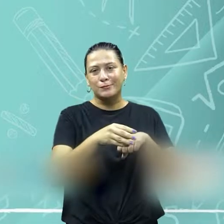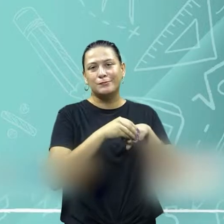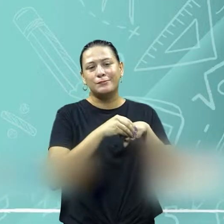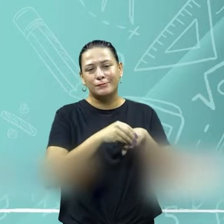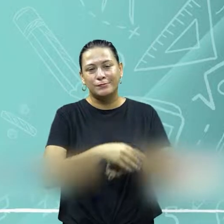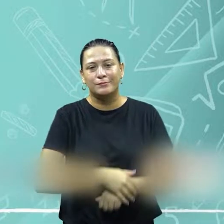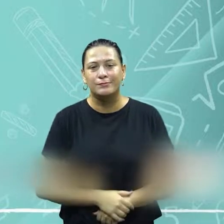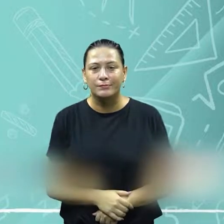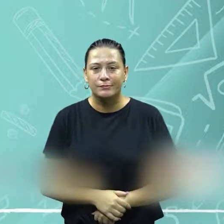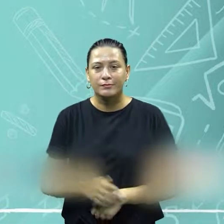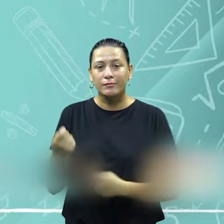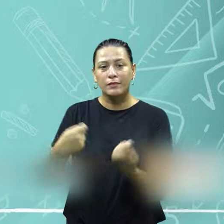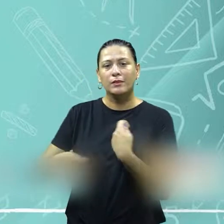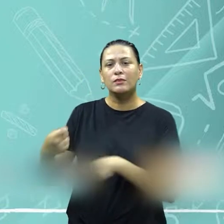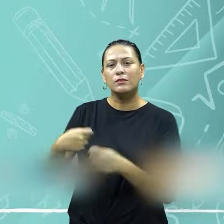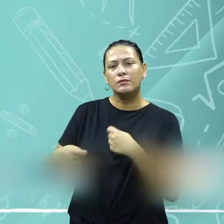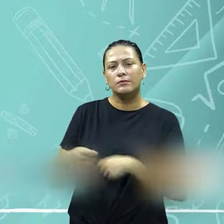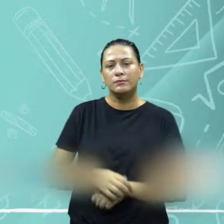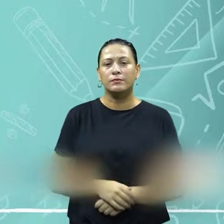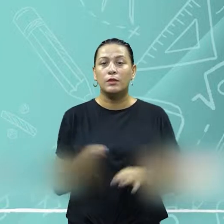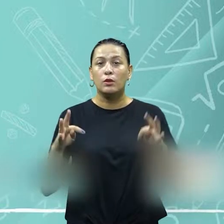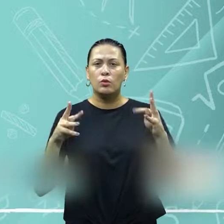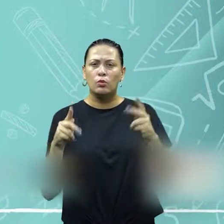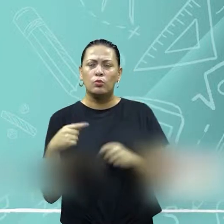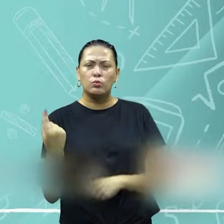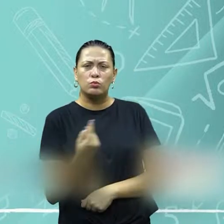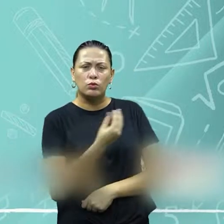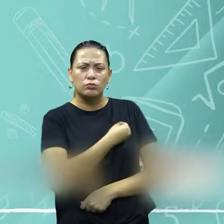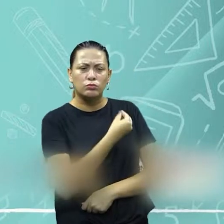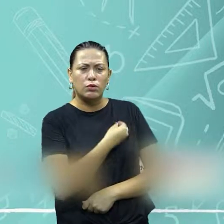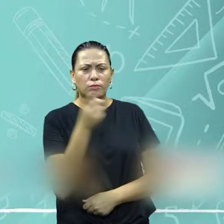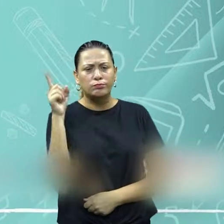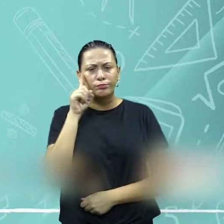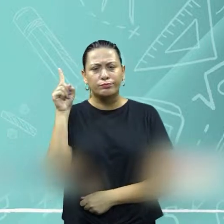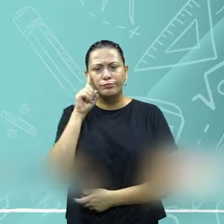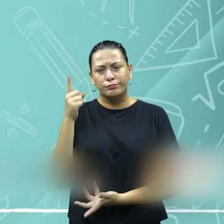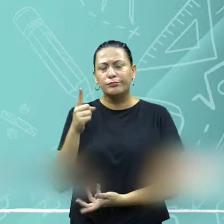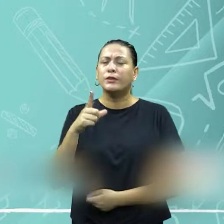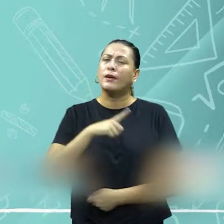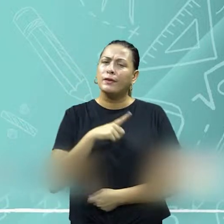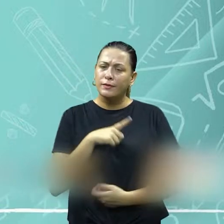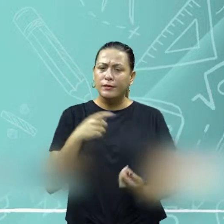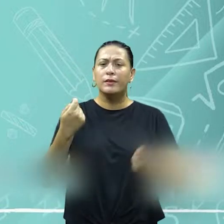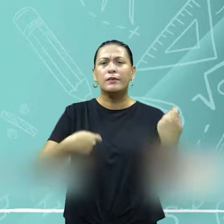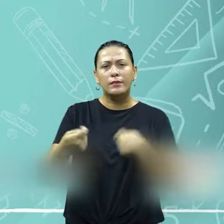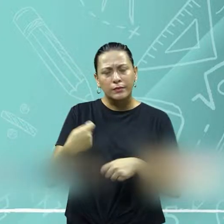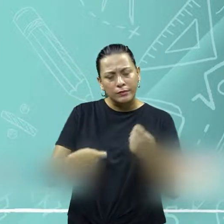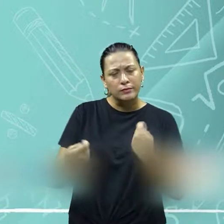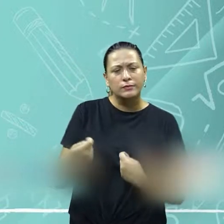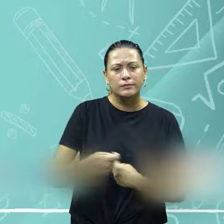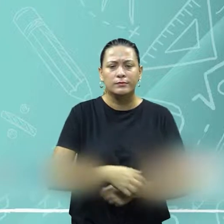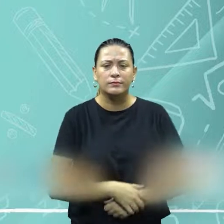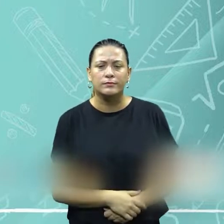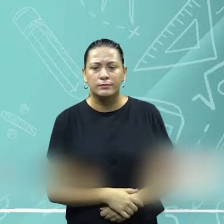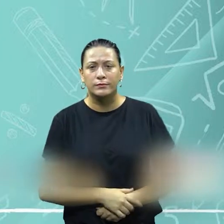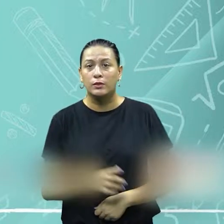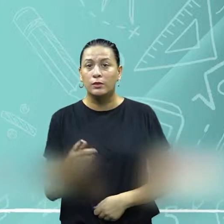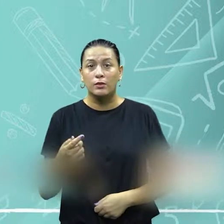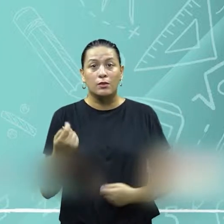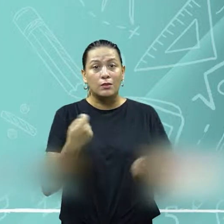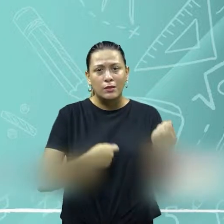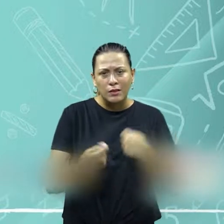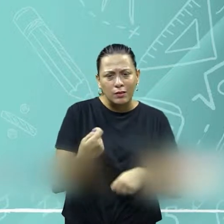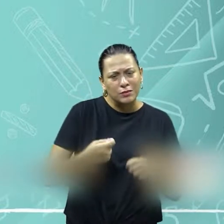negociação. Tudo que vivenciamos no nosso dia a dia envolve algum tipo de negociação. Nós estamos